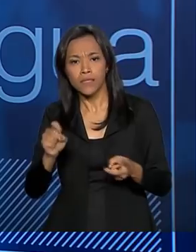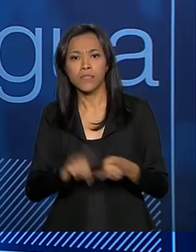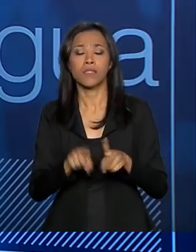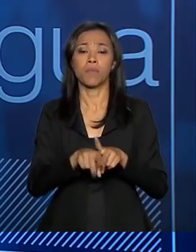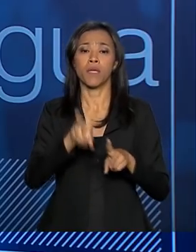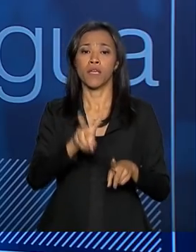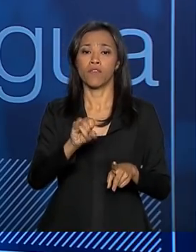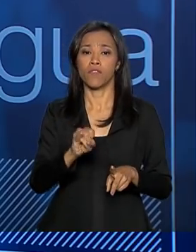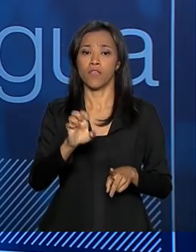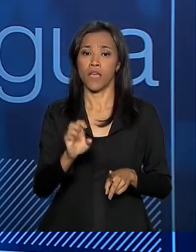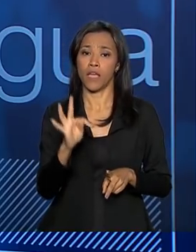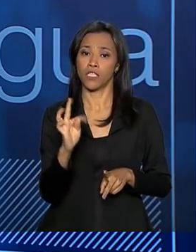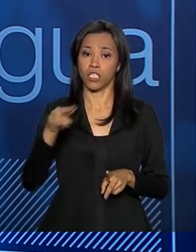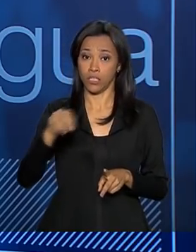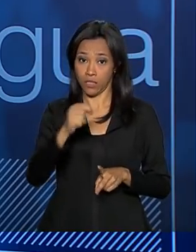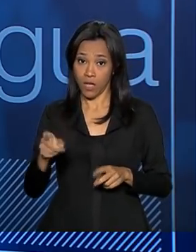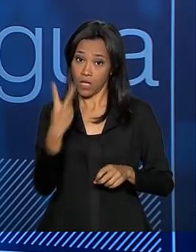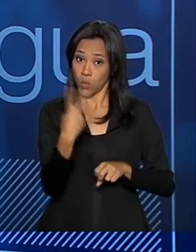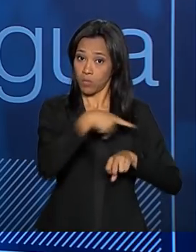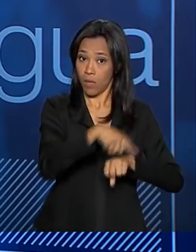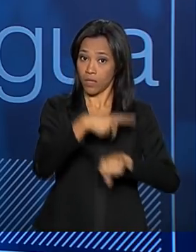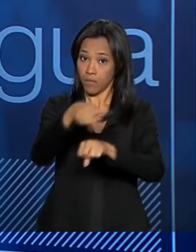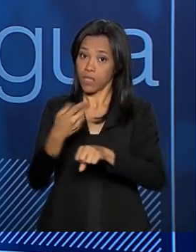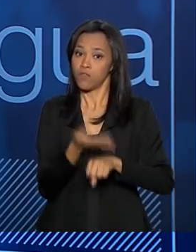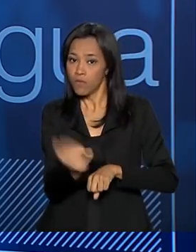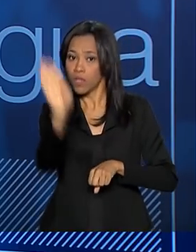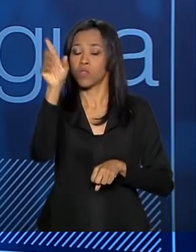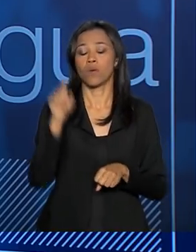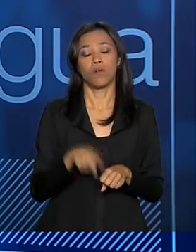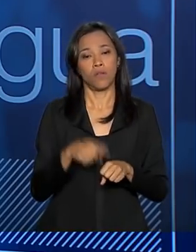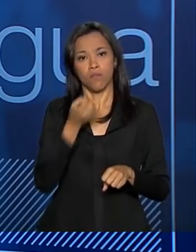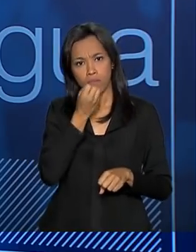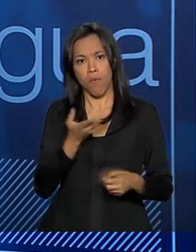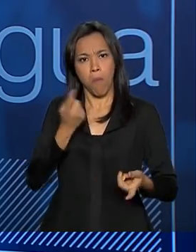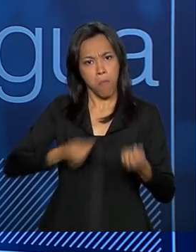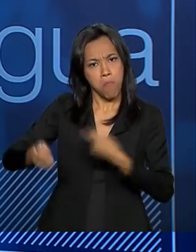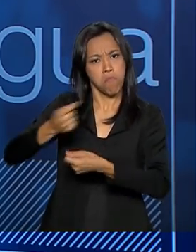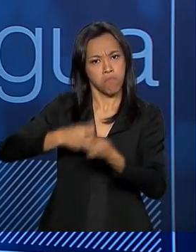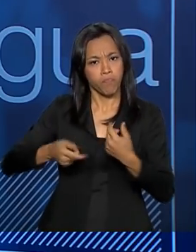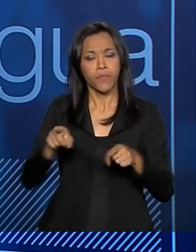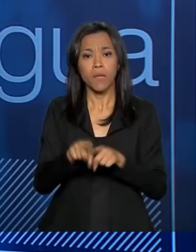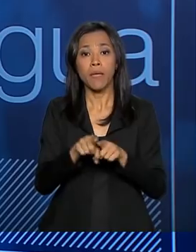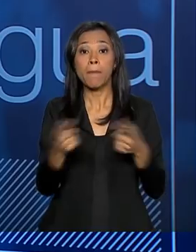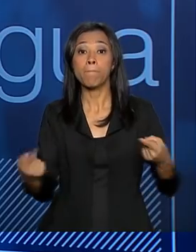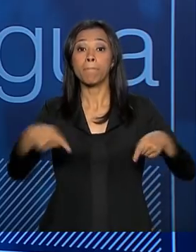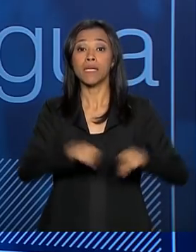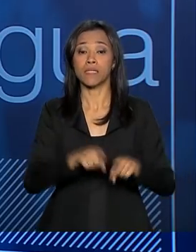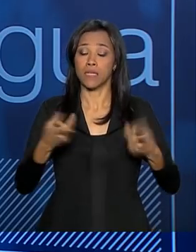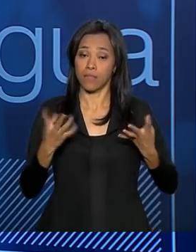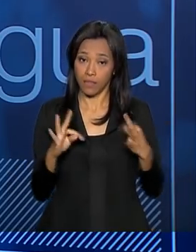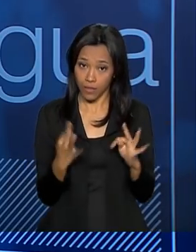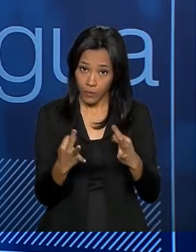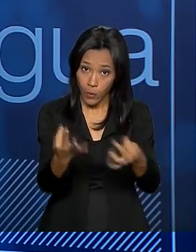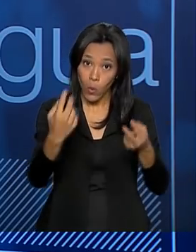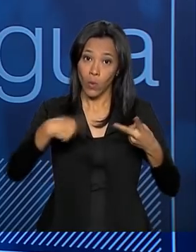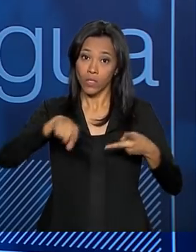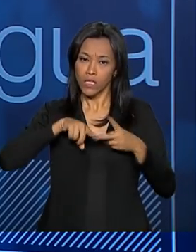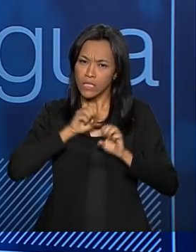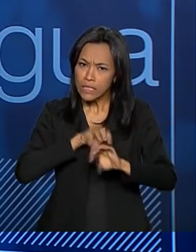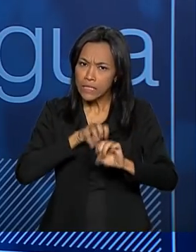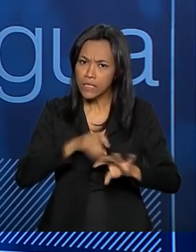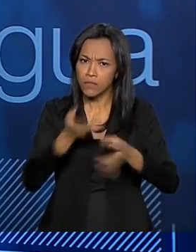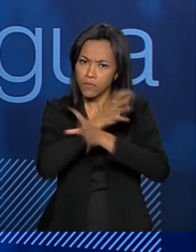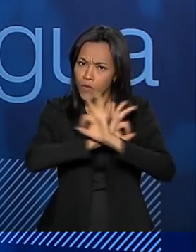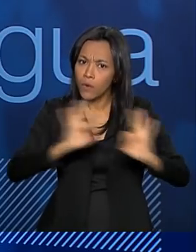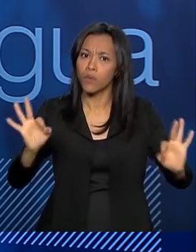acredito que ela teve um êxito imenso nessa área de negócio. Mas também na área de parceria tecnológica, de ensino e tudo mais, foi